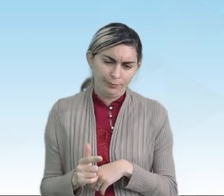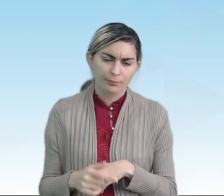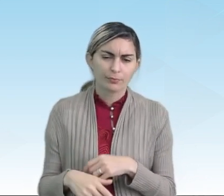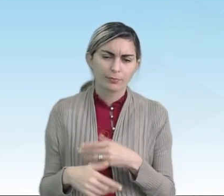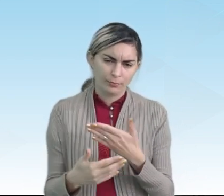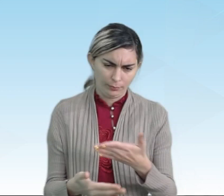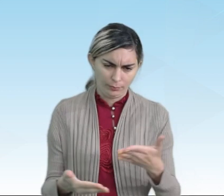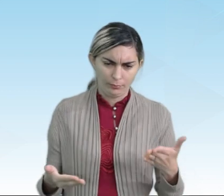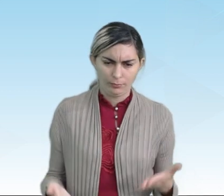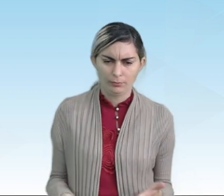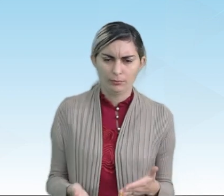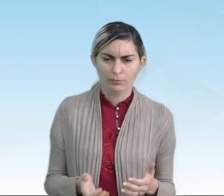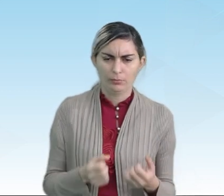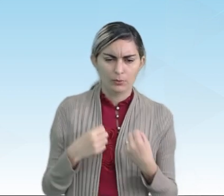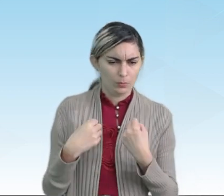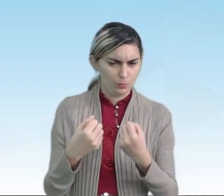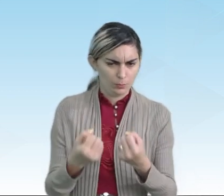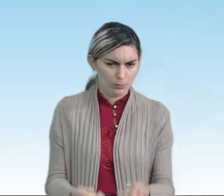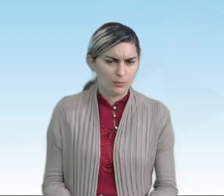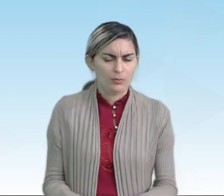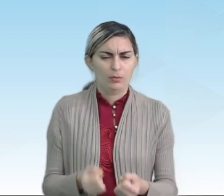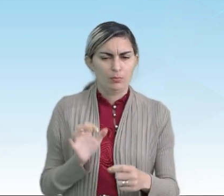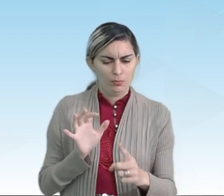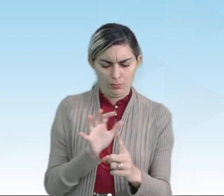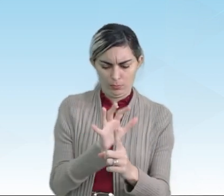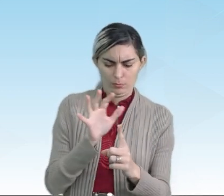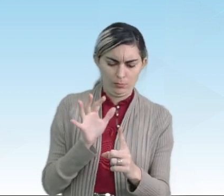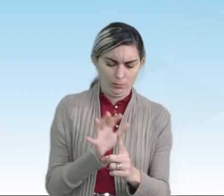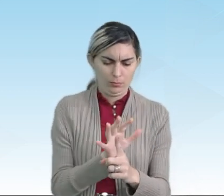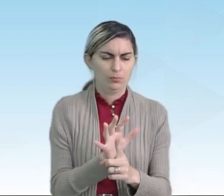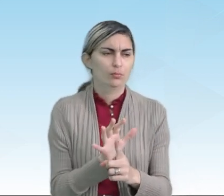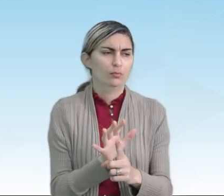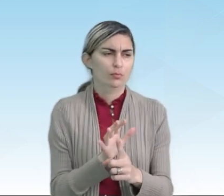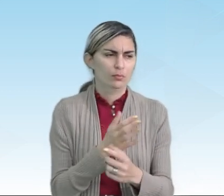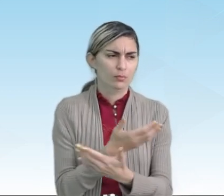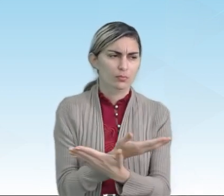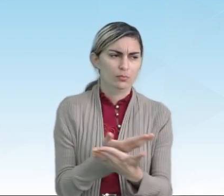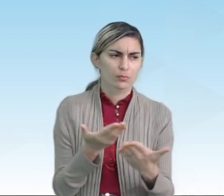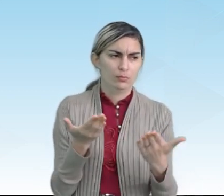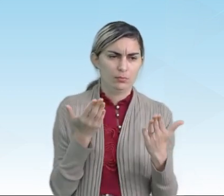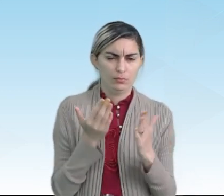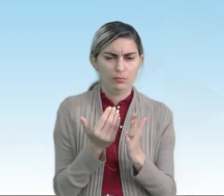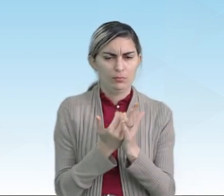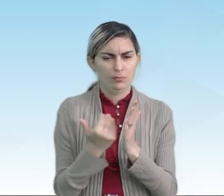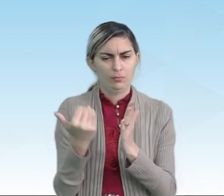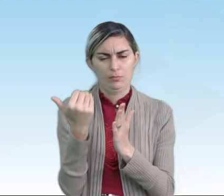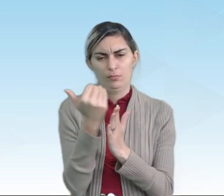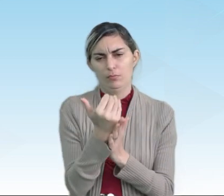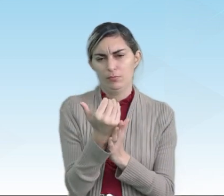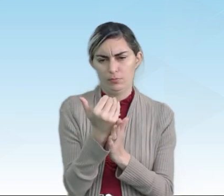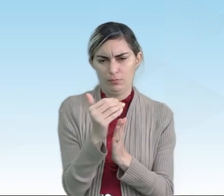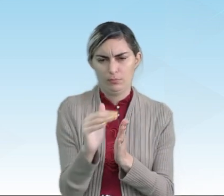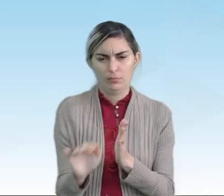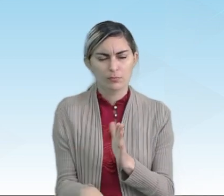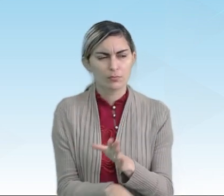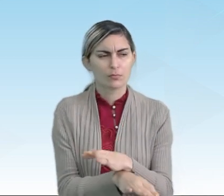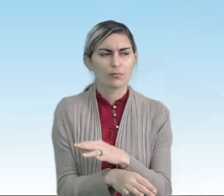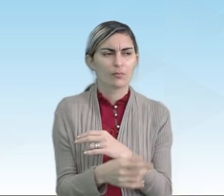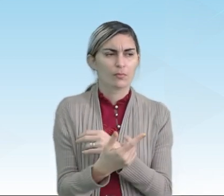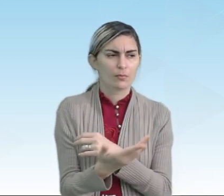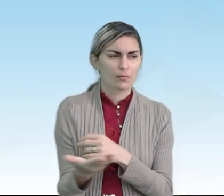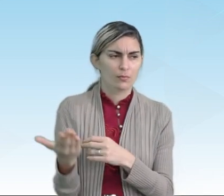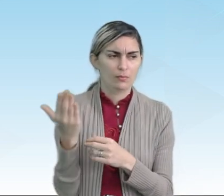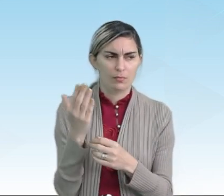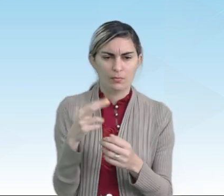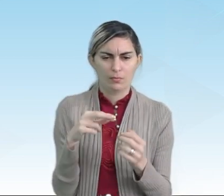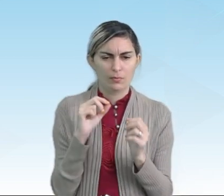e assim o peso e a pressão exercidos sobre a camada mais inferior agem